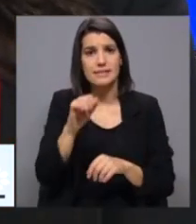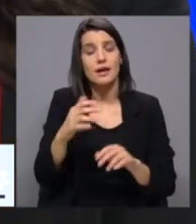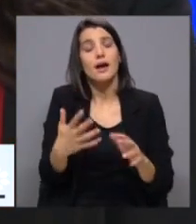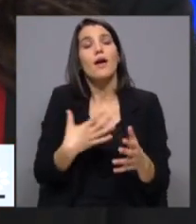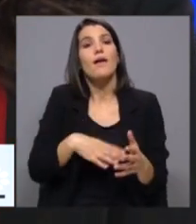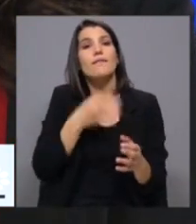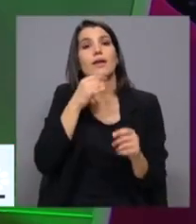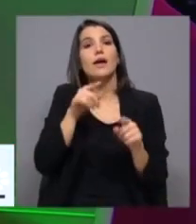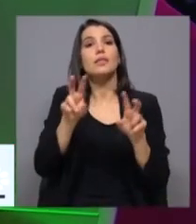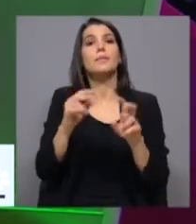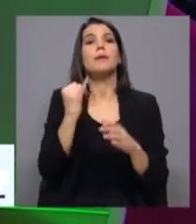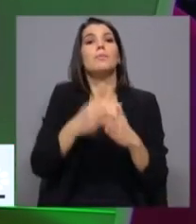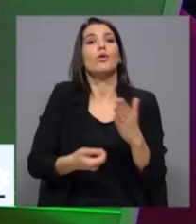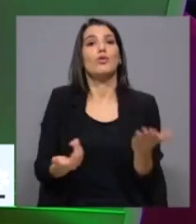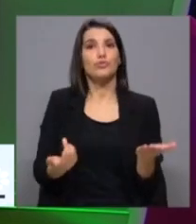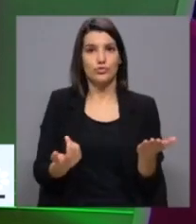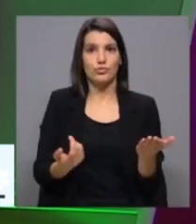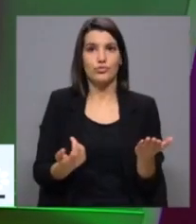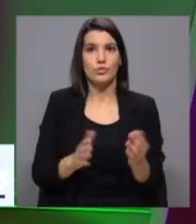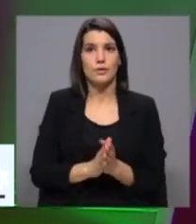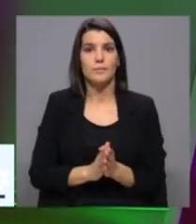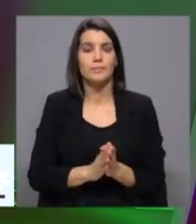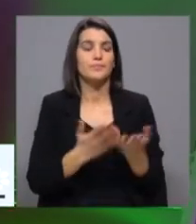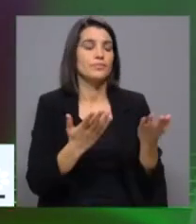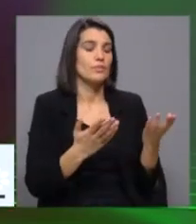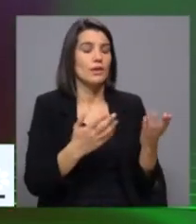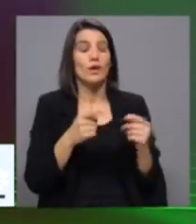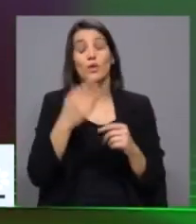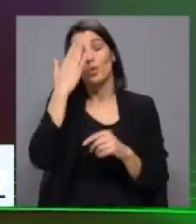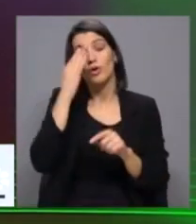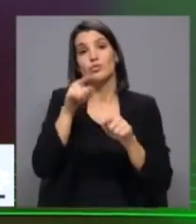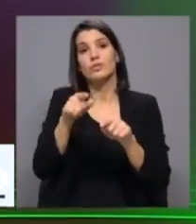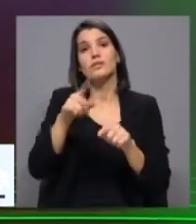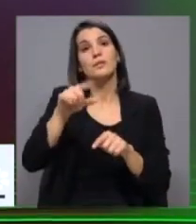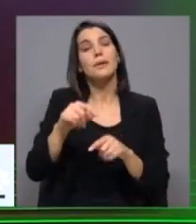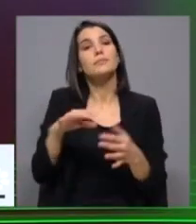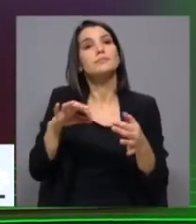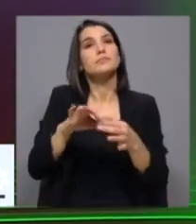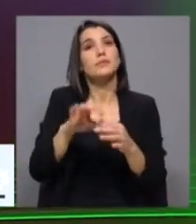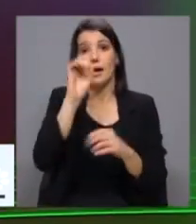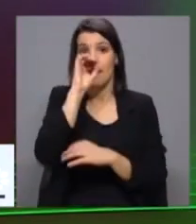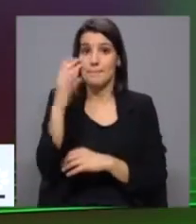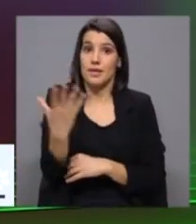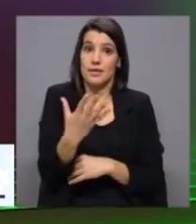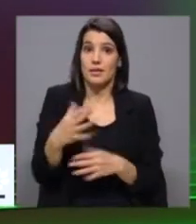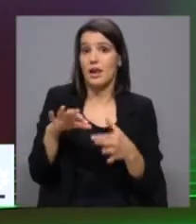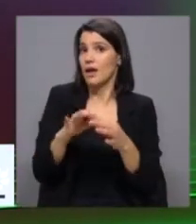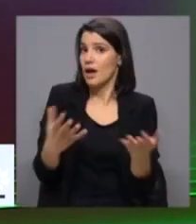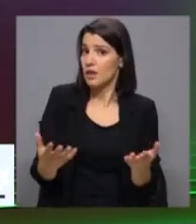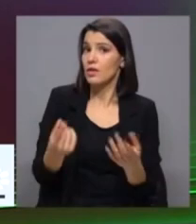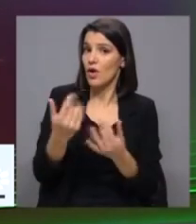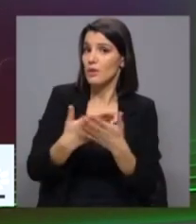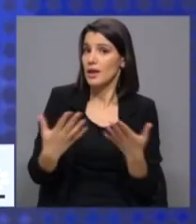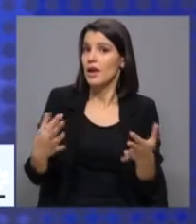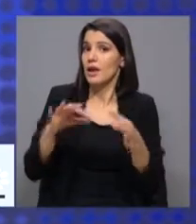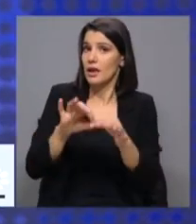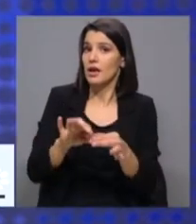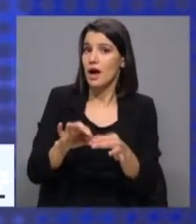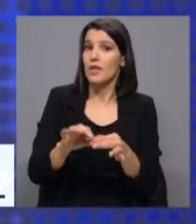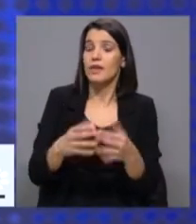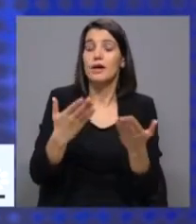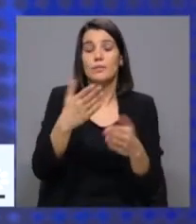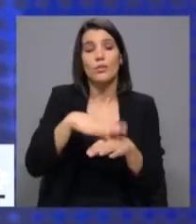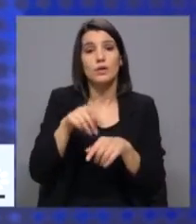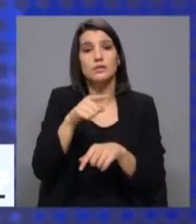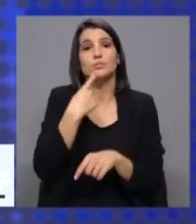que foi aqui levantada, sobre os impostos. As questões sobre impostos. Eu acho que, porque isso também tem a ver com o ambiente, ou seja, a economia está obviamente ligada. Os homens. E, por isso